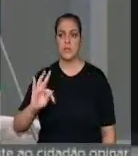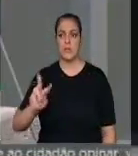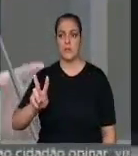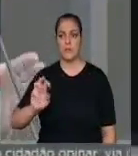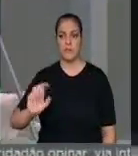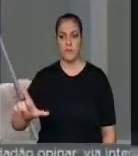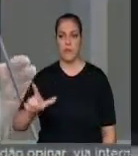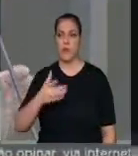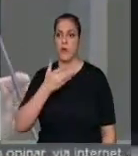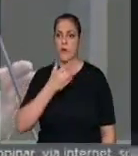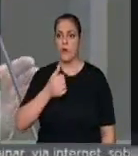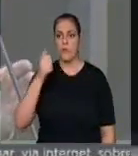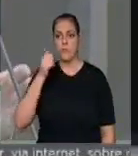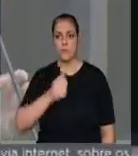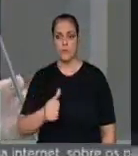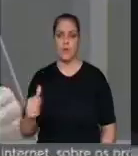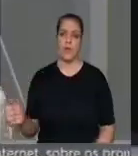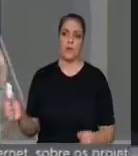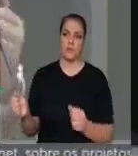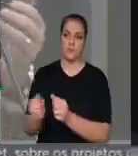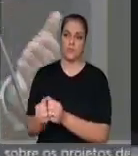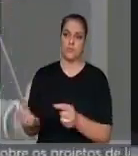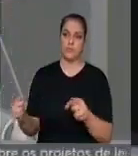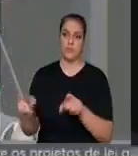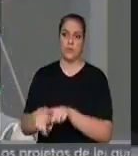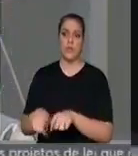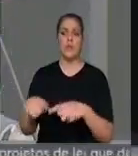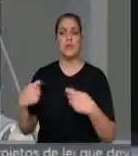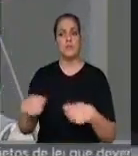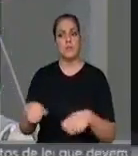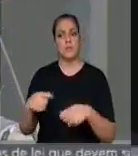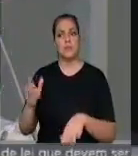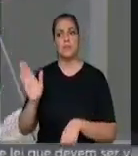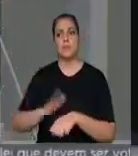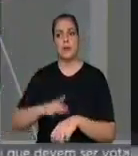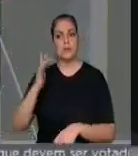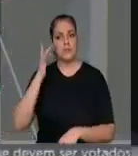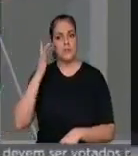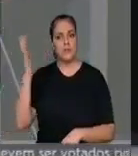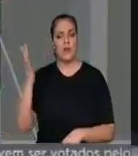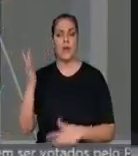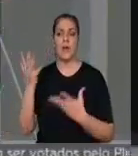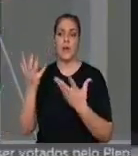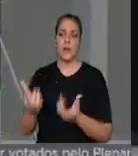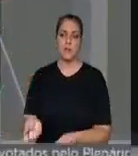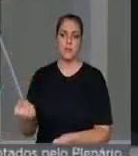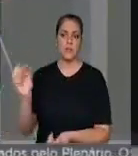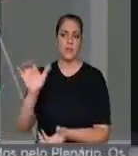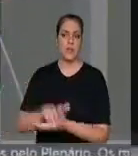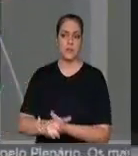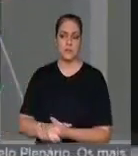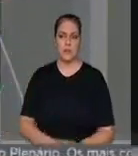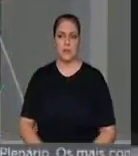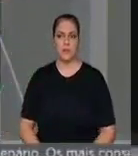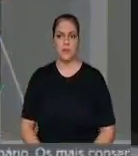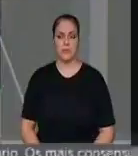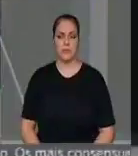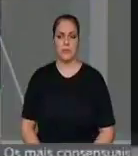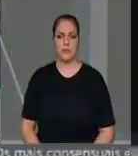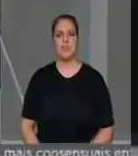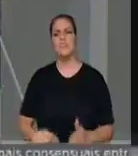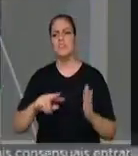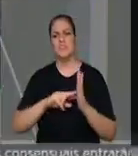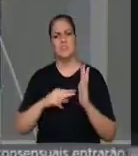familiar, devendo a lei facilitar a sua conversão em casamento. Então, seja, o Vaticano está pedindo que o Estado